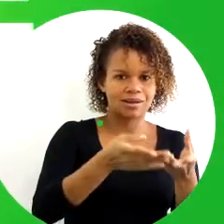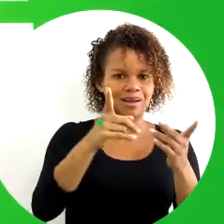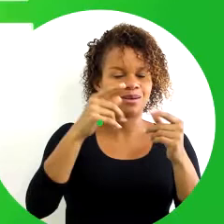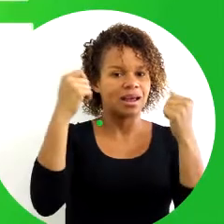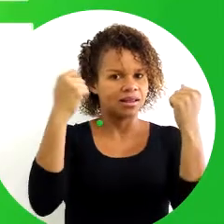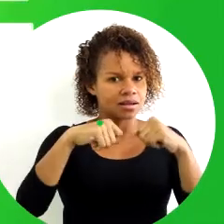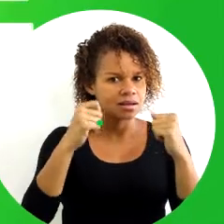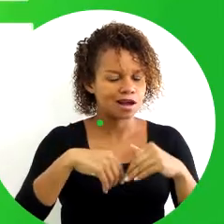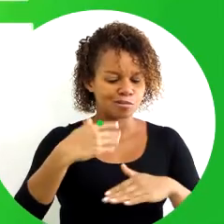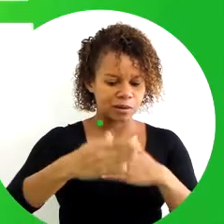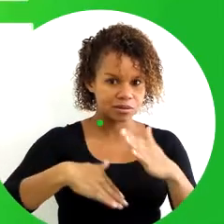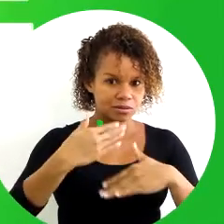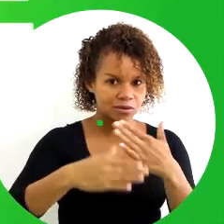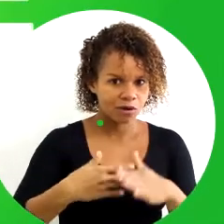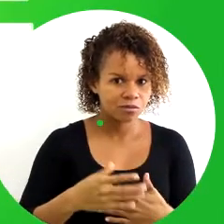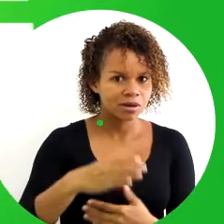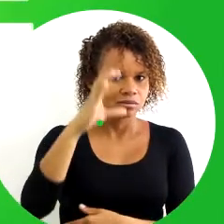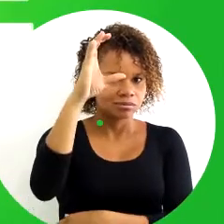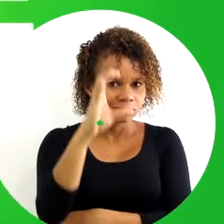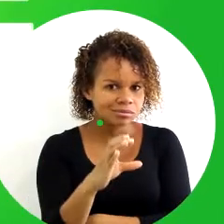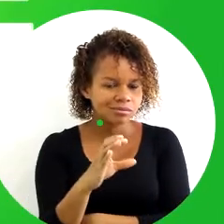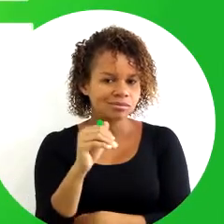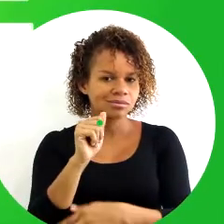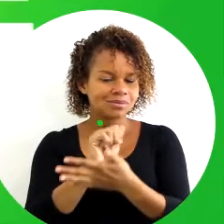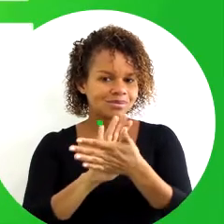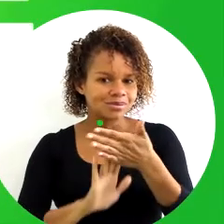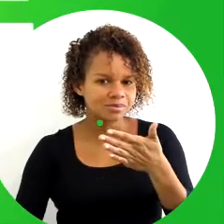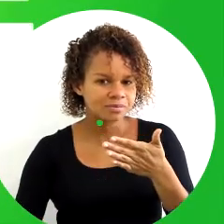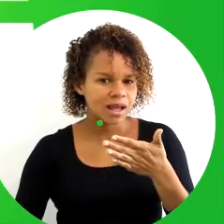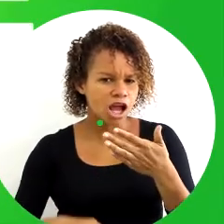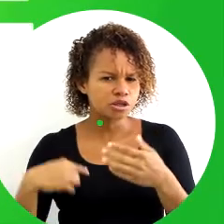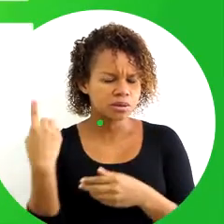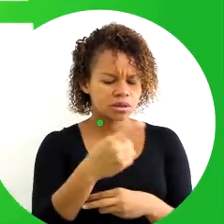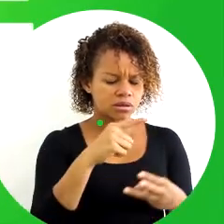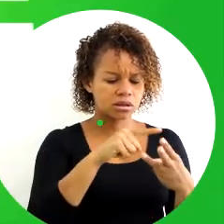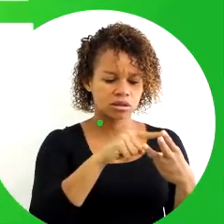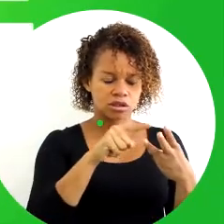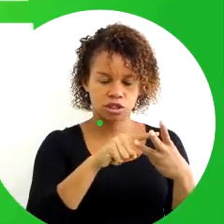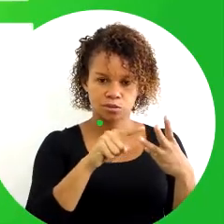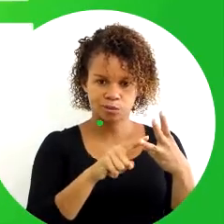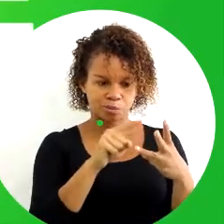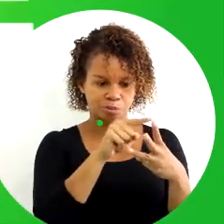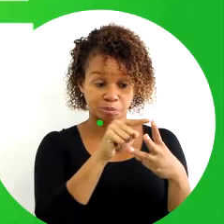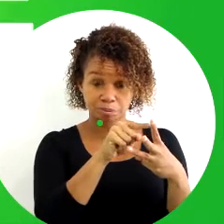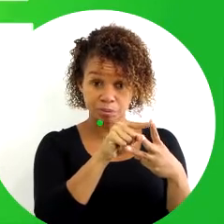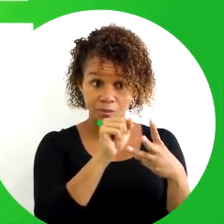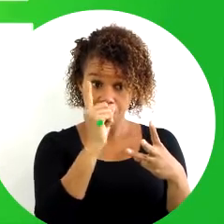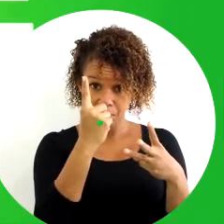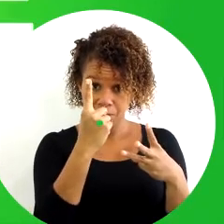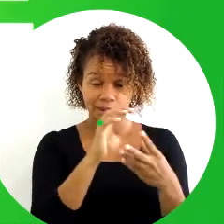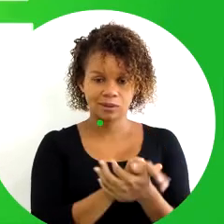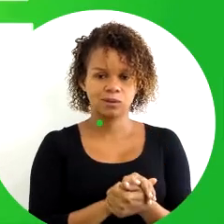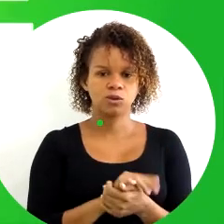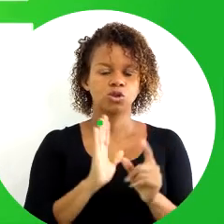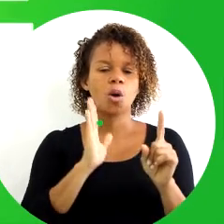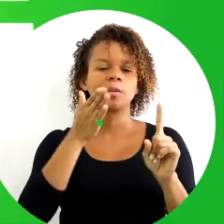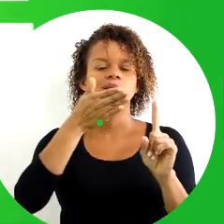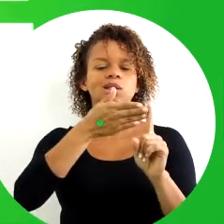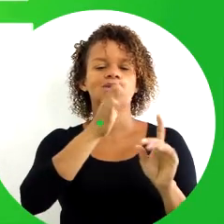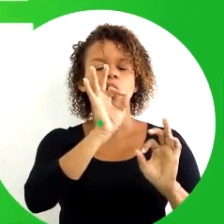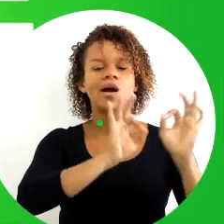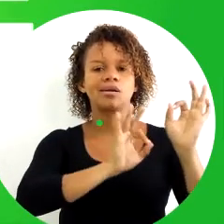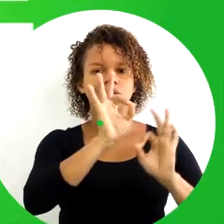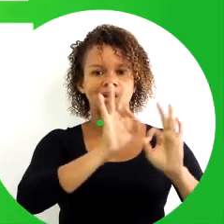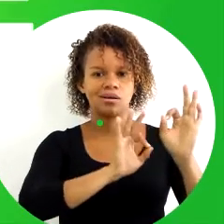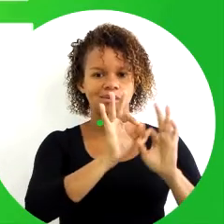necessário para o envolvimento do indivíduo na tarefa, a gente precisa pensar em três pontos, dá uma olhadinha. Primeiro é que os objetivos